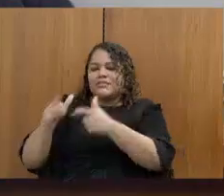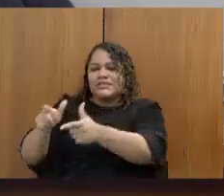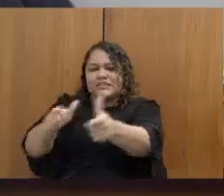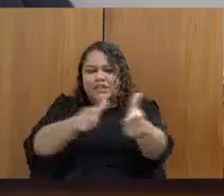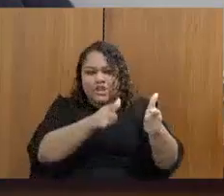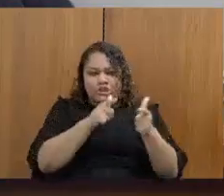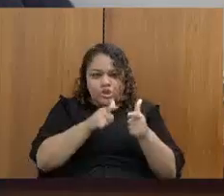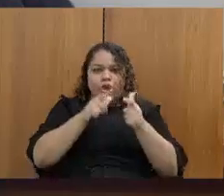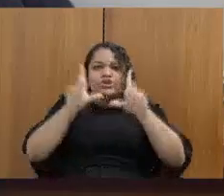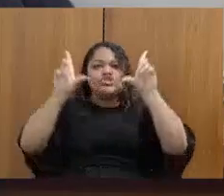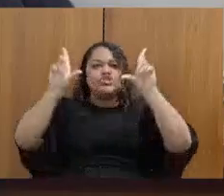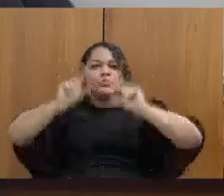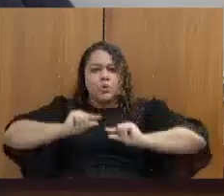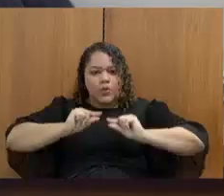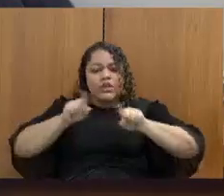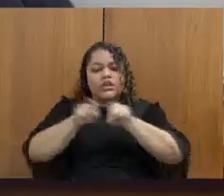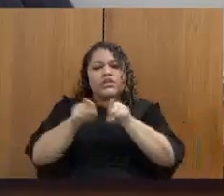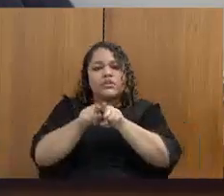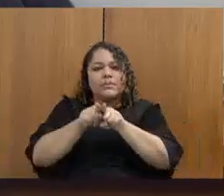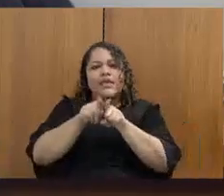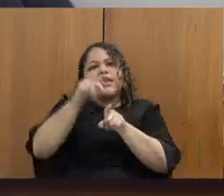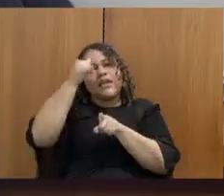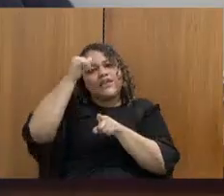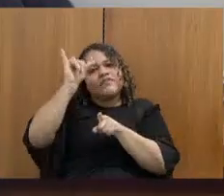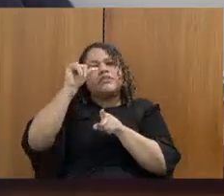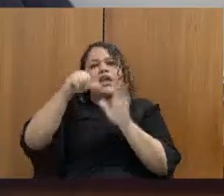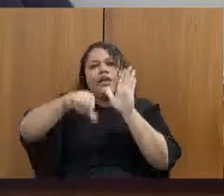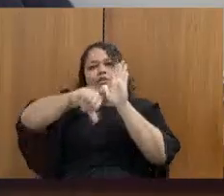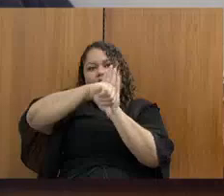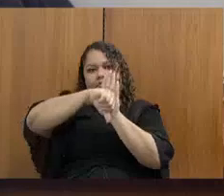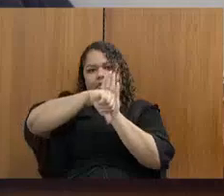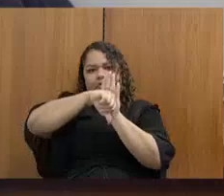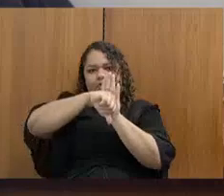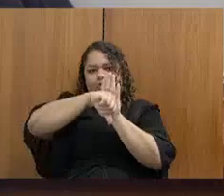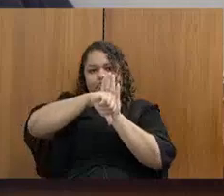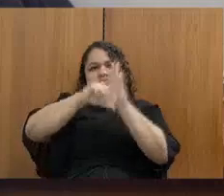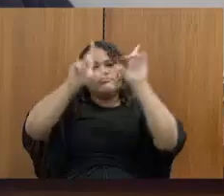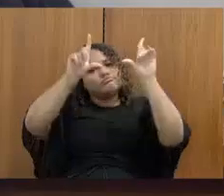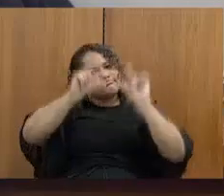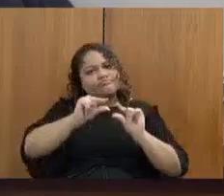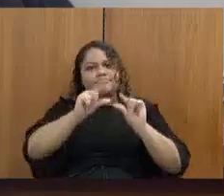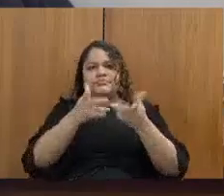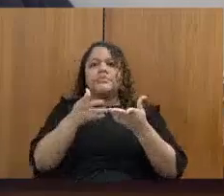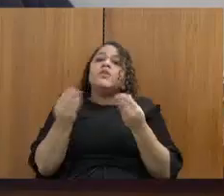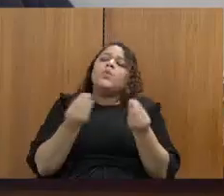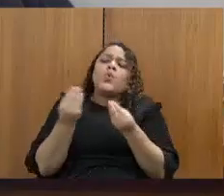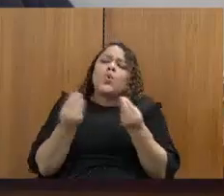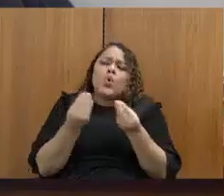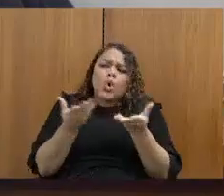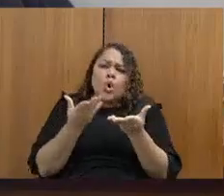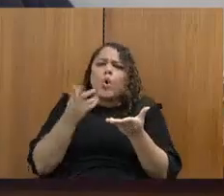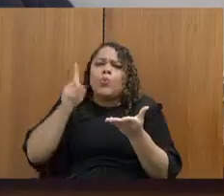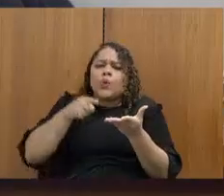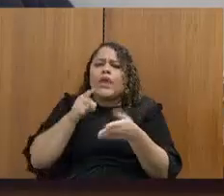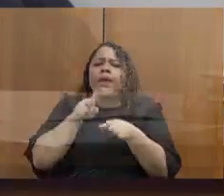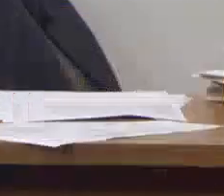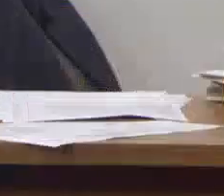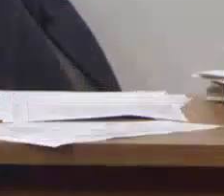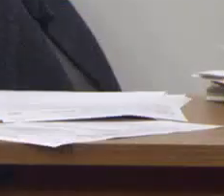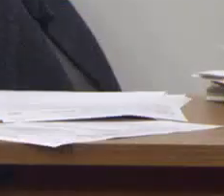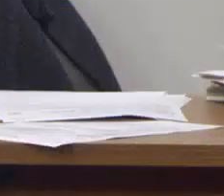a criminalidade. e aí nós precisamos saber como anda o monitoramento e o